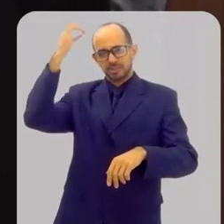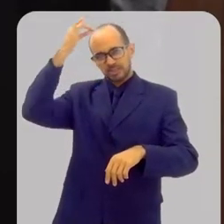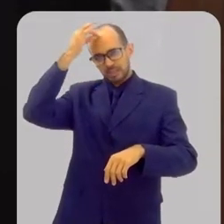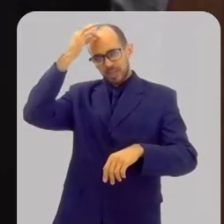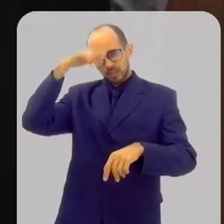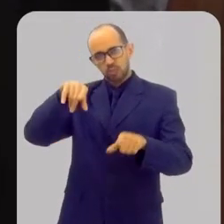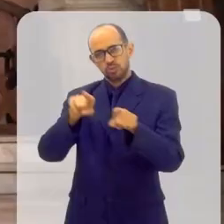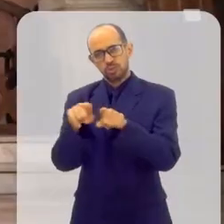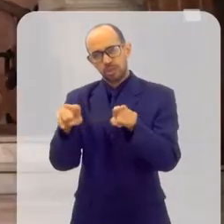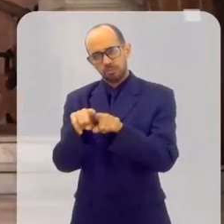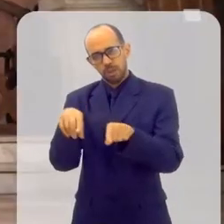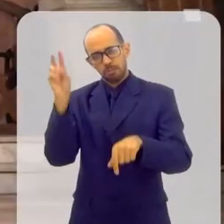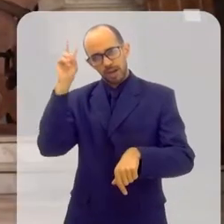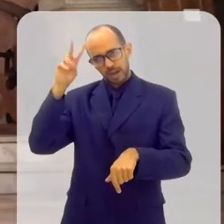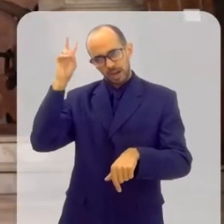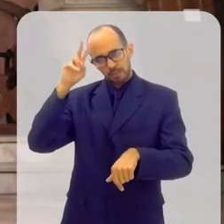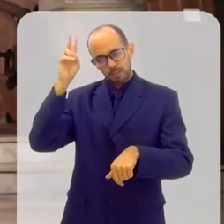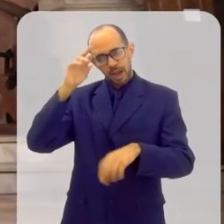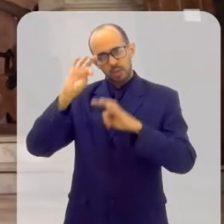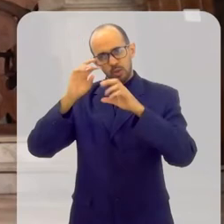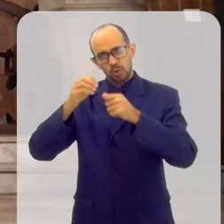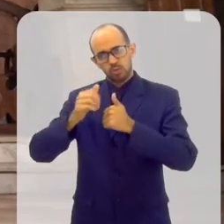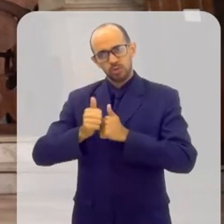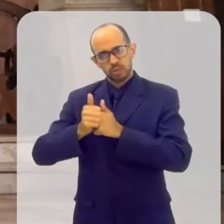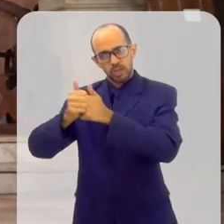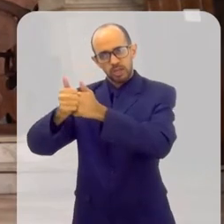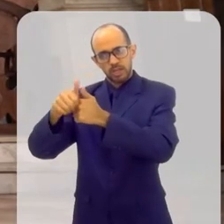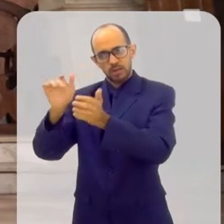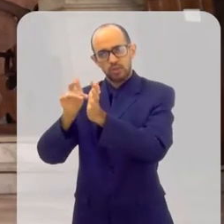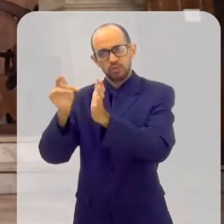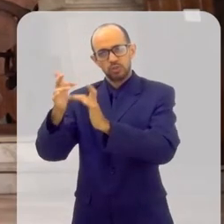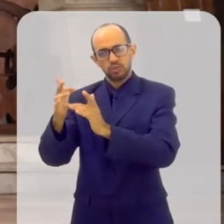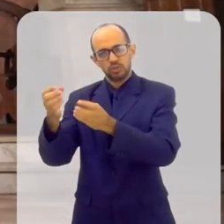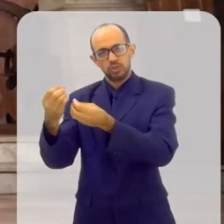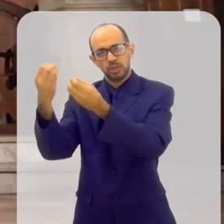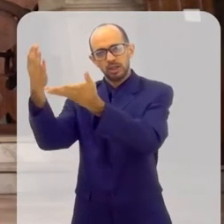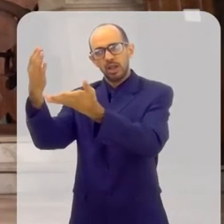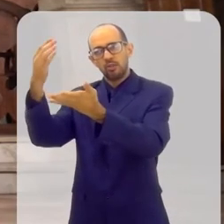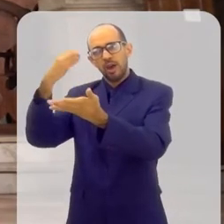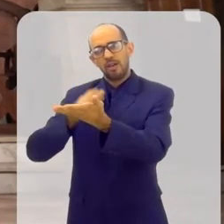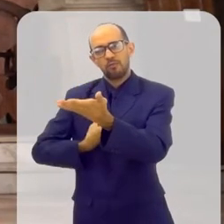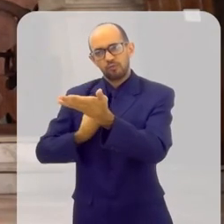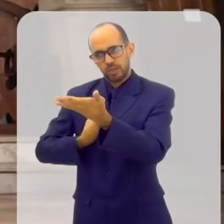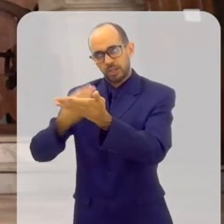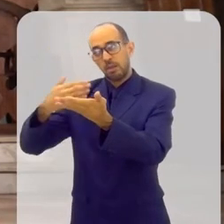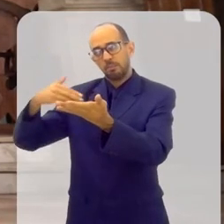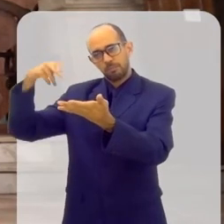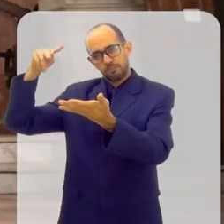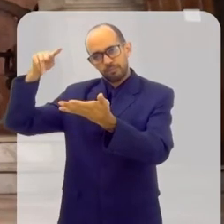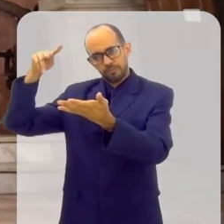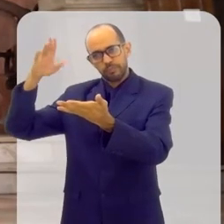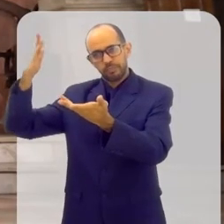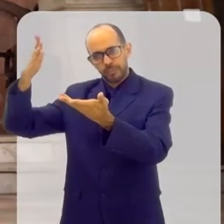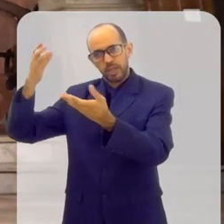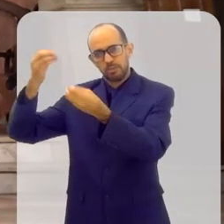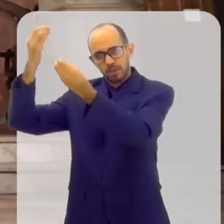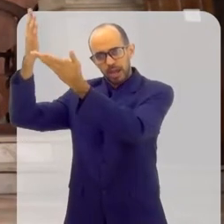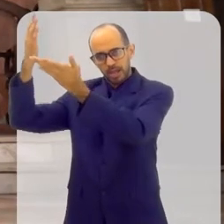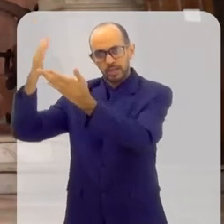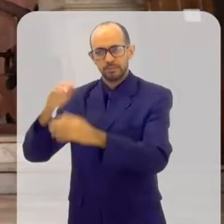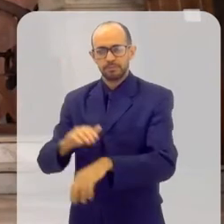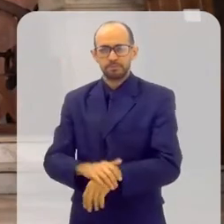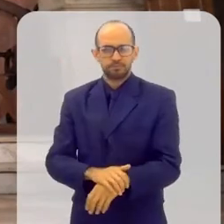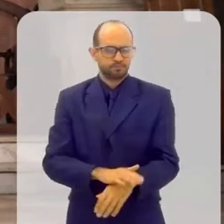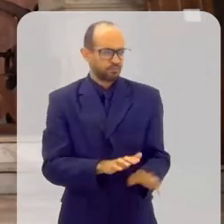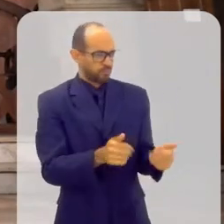para lembrar, então, essas pessoas que seguiram a Jesus, dando a sua vida por Jesus. Então, digamos que